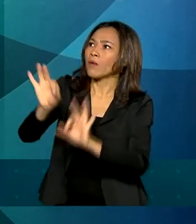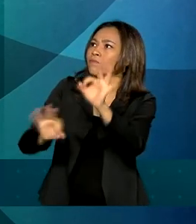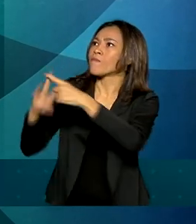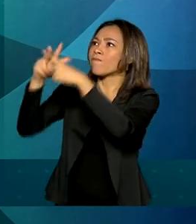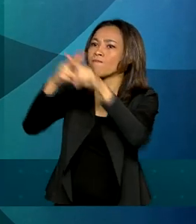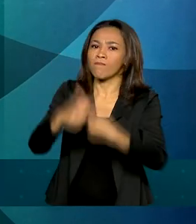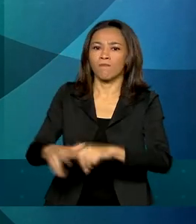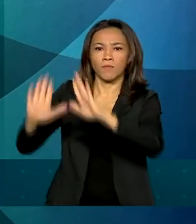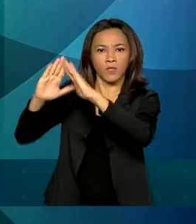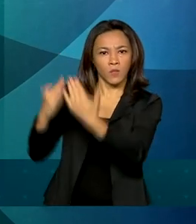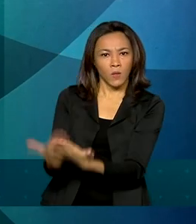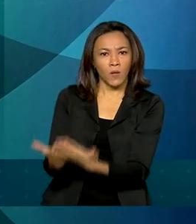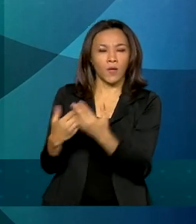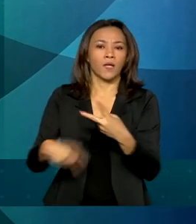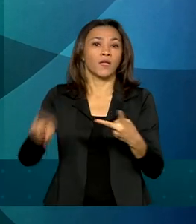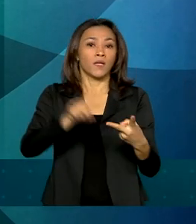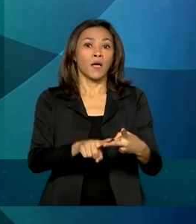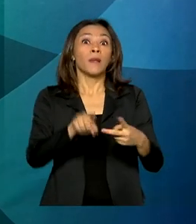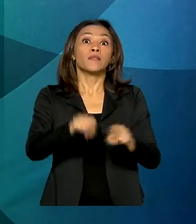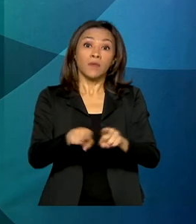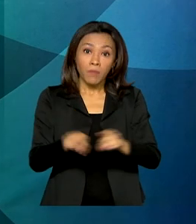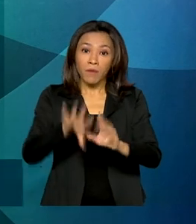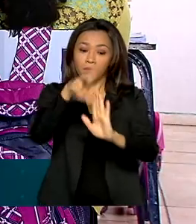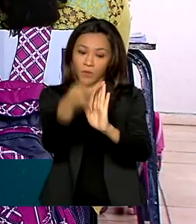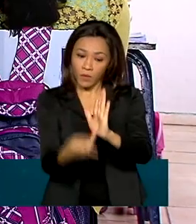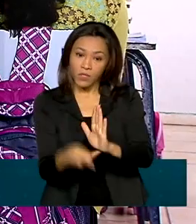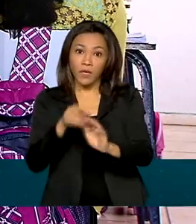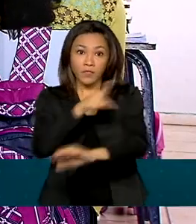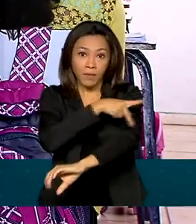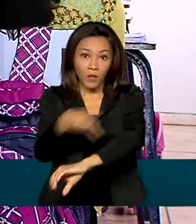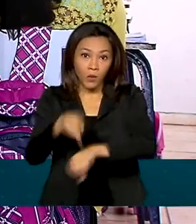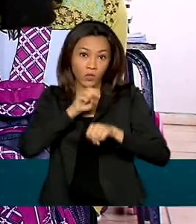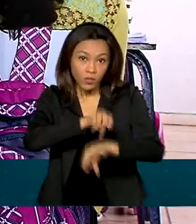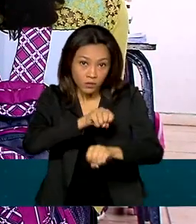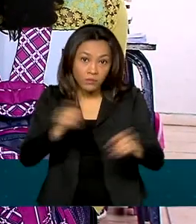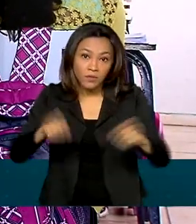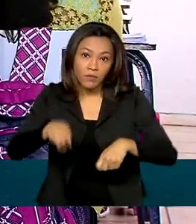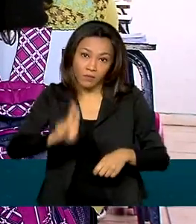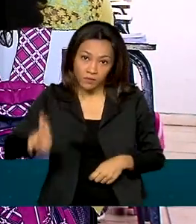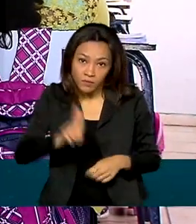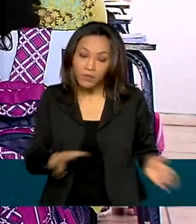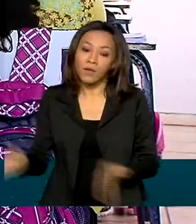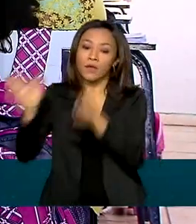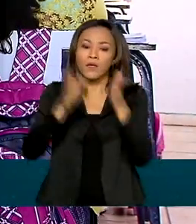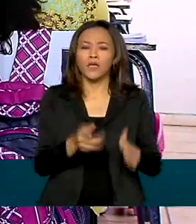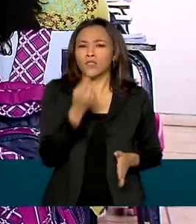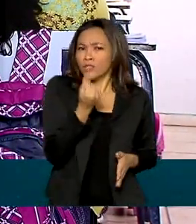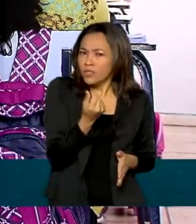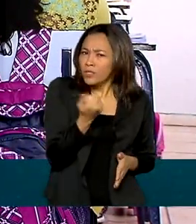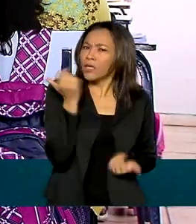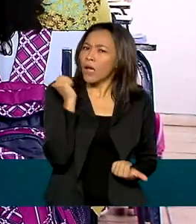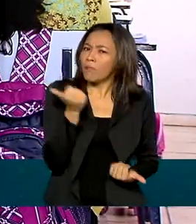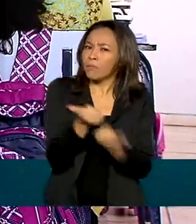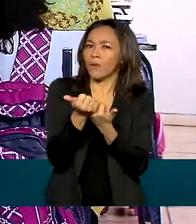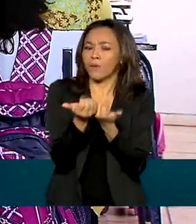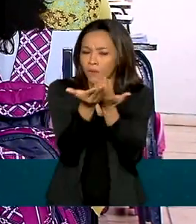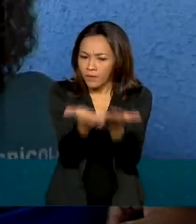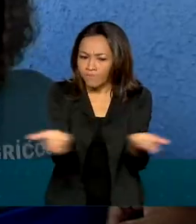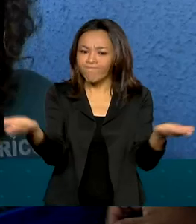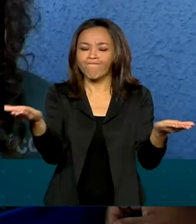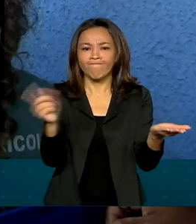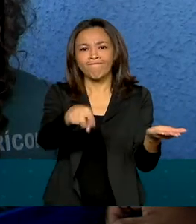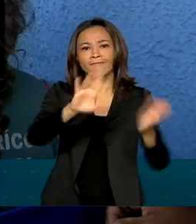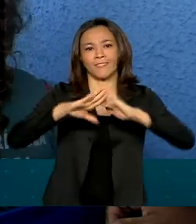como para desenvolvimento de projetos pedagógicos. Dinheiro que traz autonomia e fortalecimento